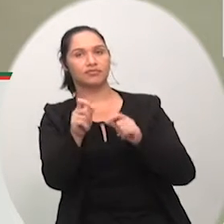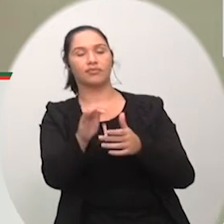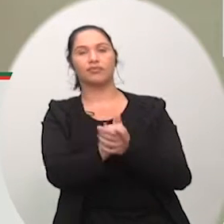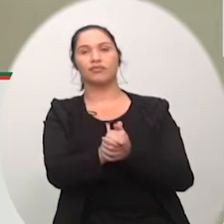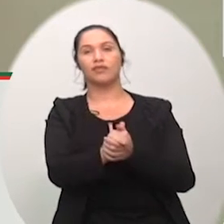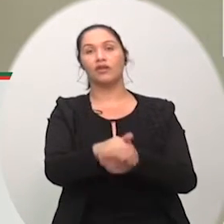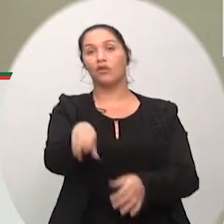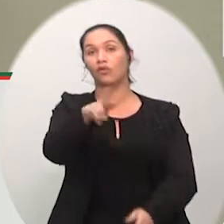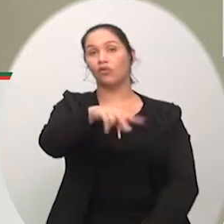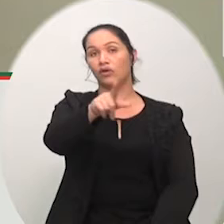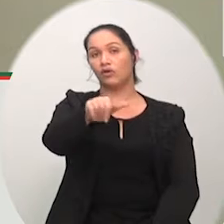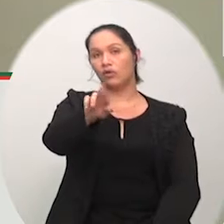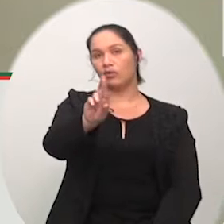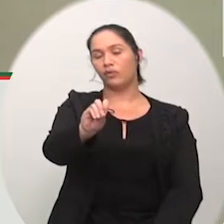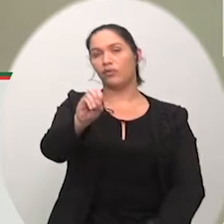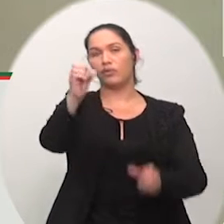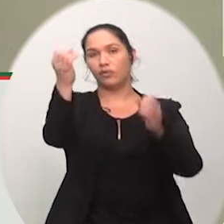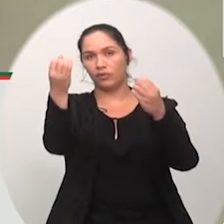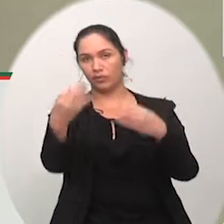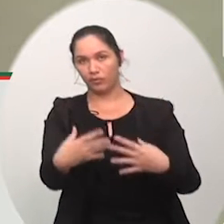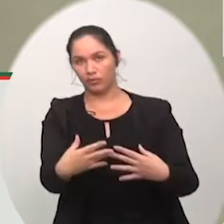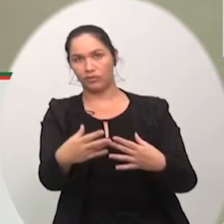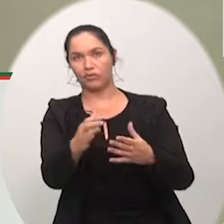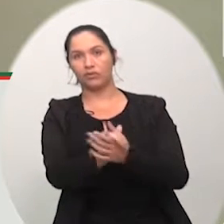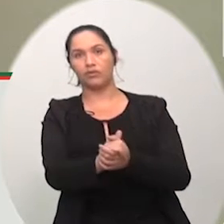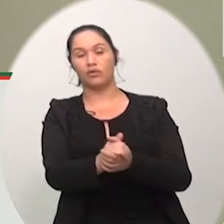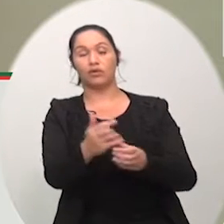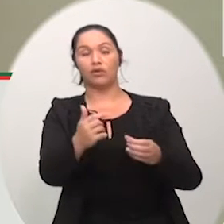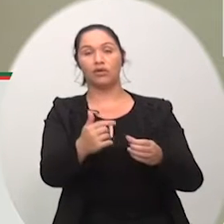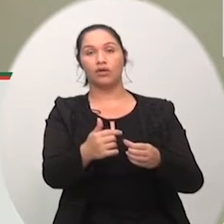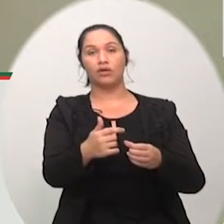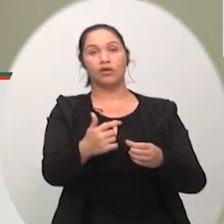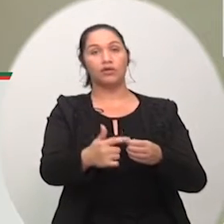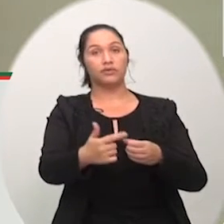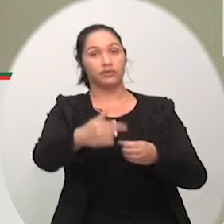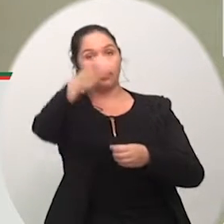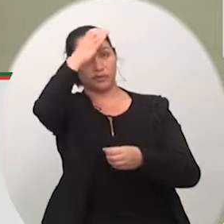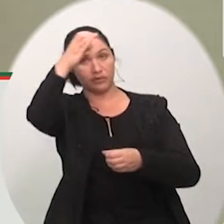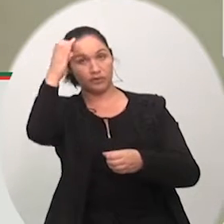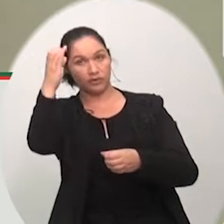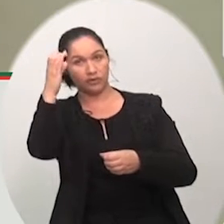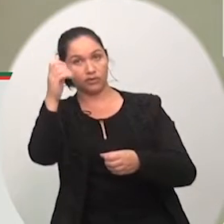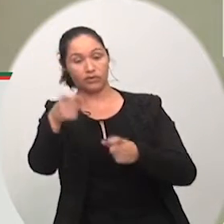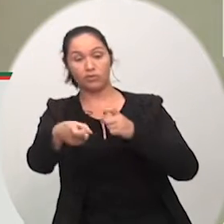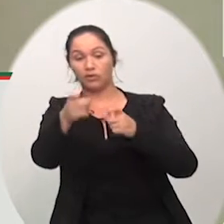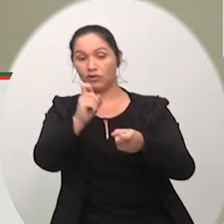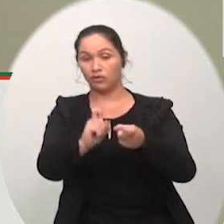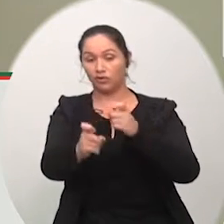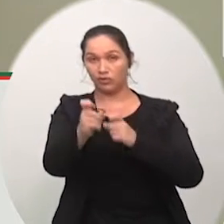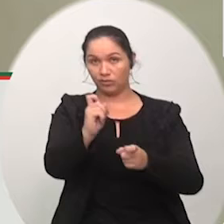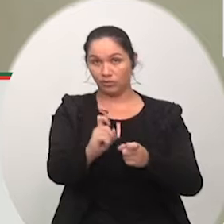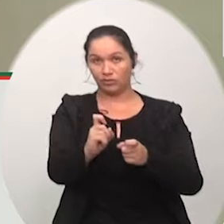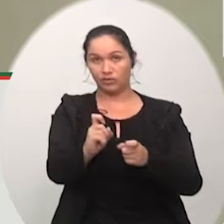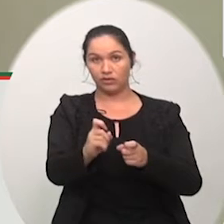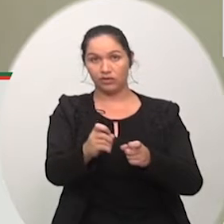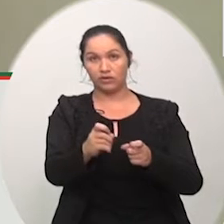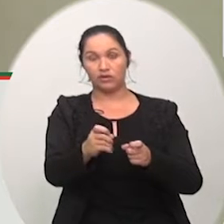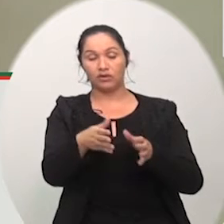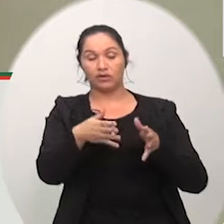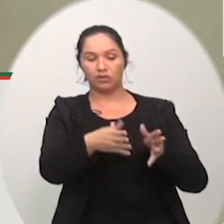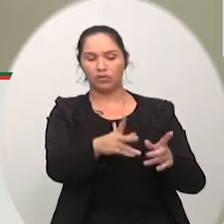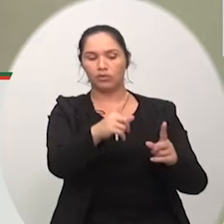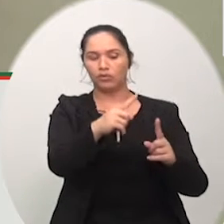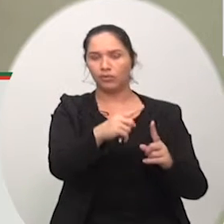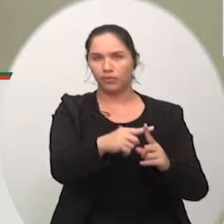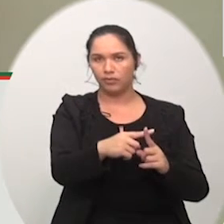colocou que é importante que o município administra os cemitérios municipais gostaria também de contribuir para a